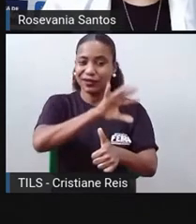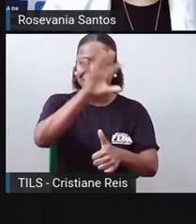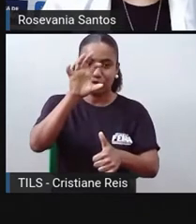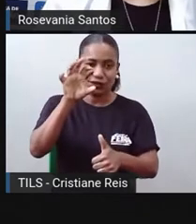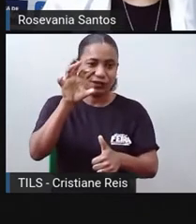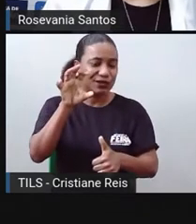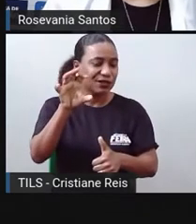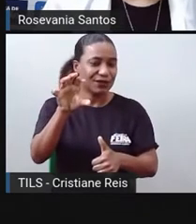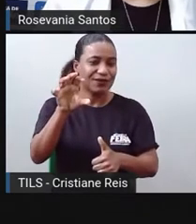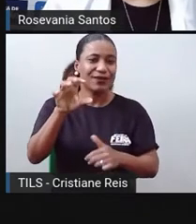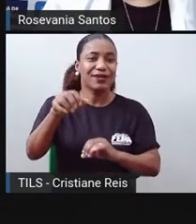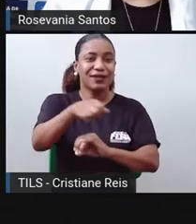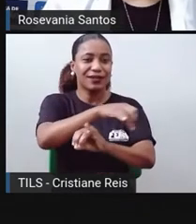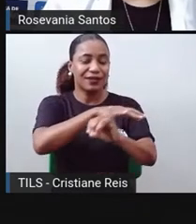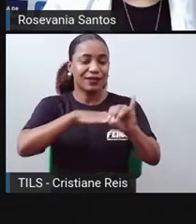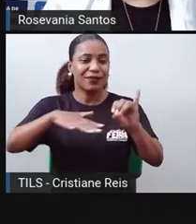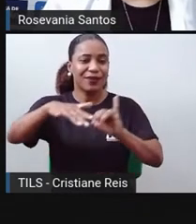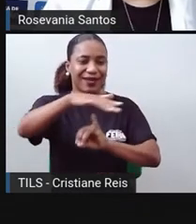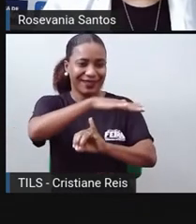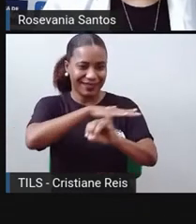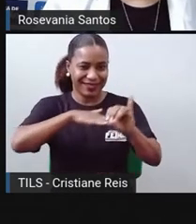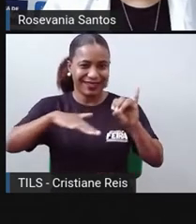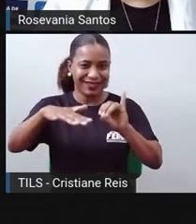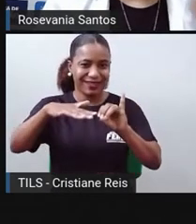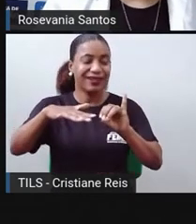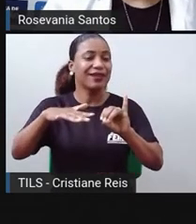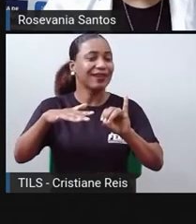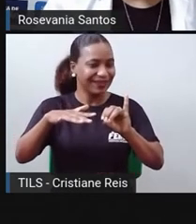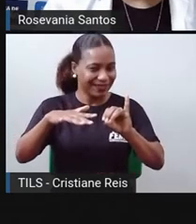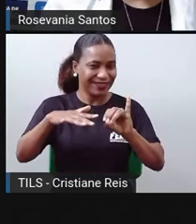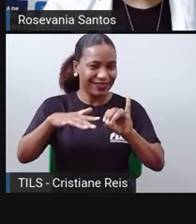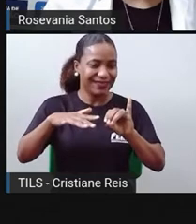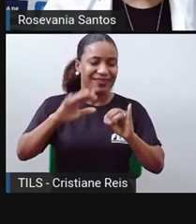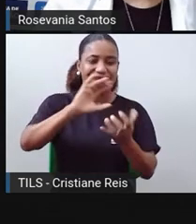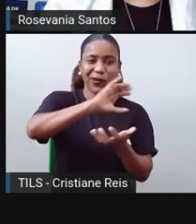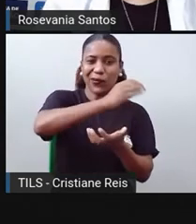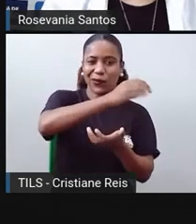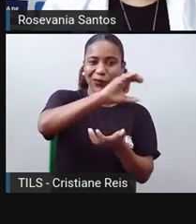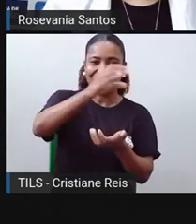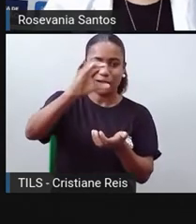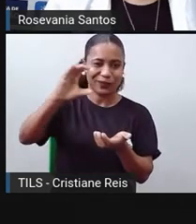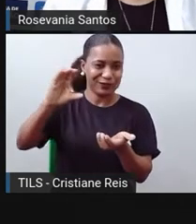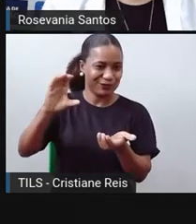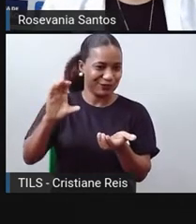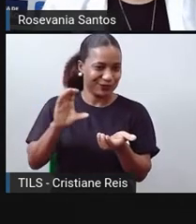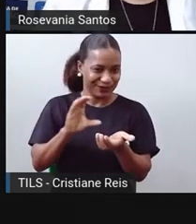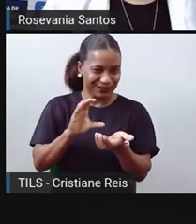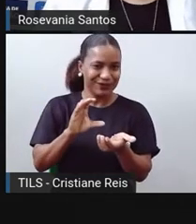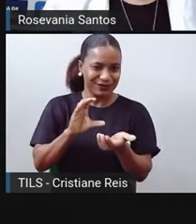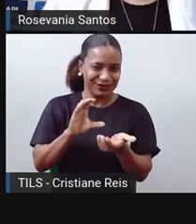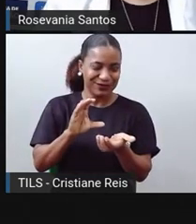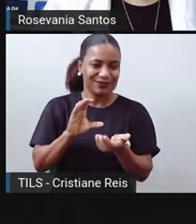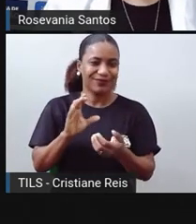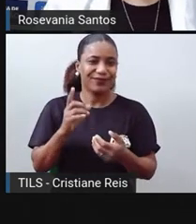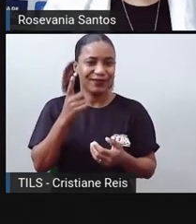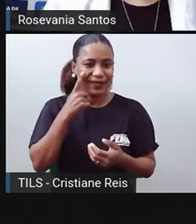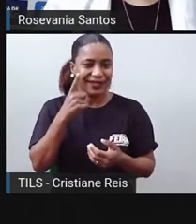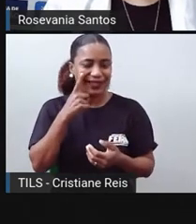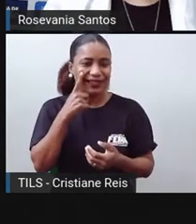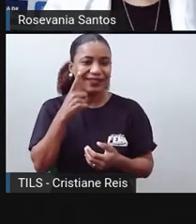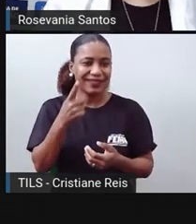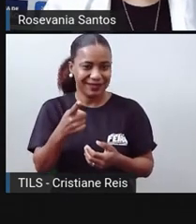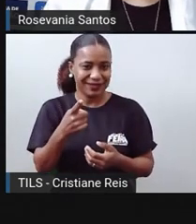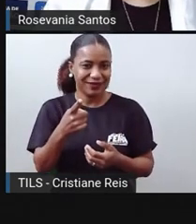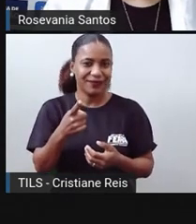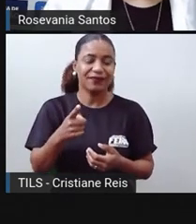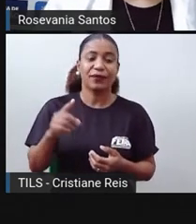uma ilha principal que a gente chama de continente, que é a parte continental da Oceania, que